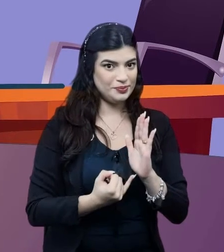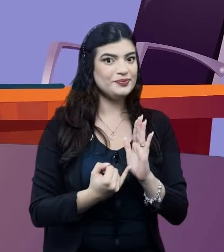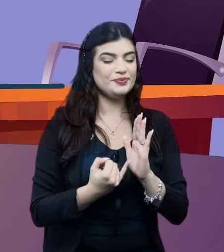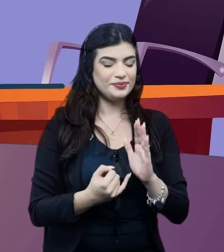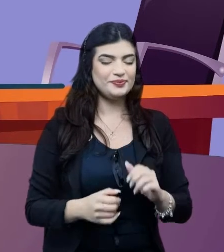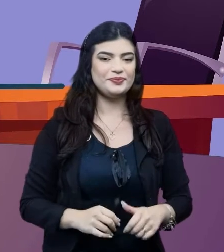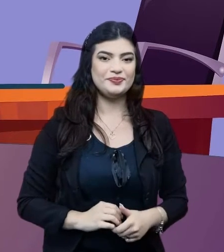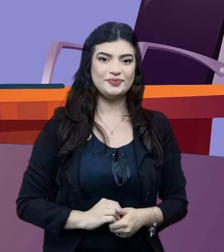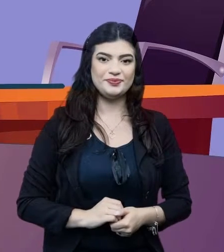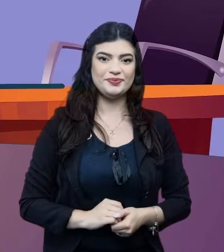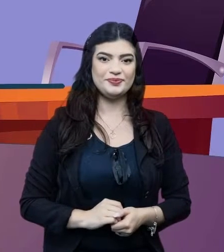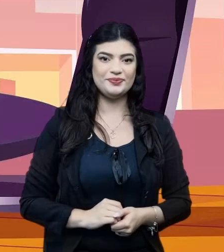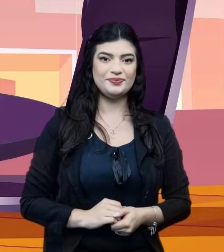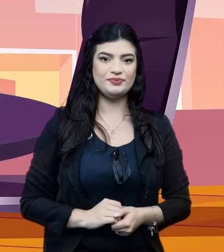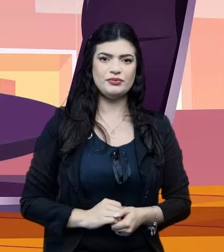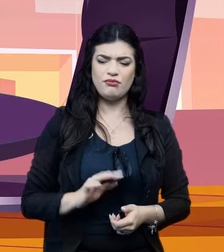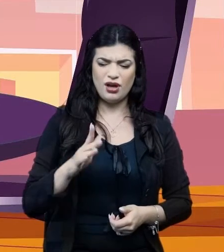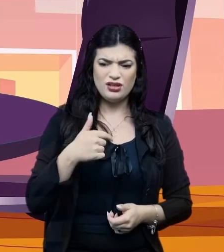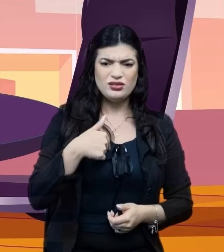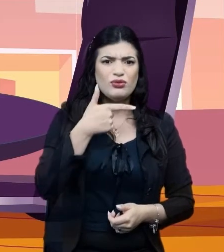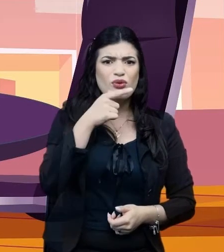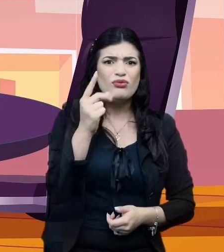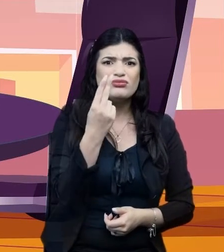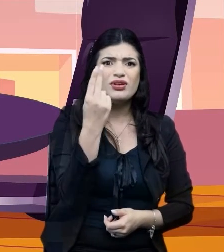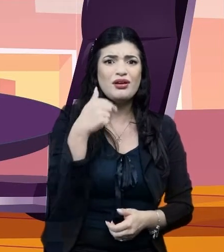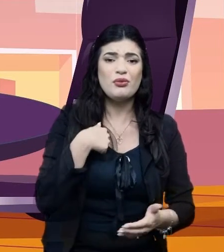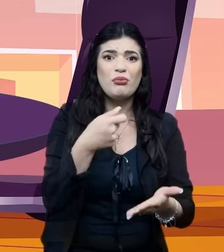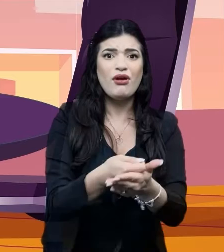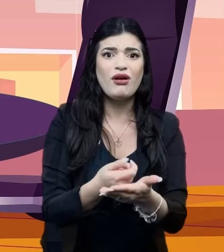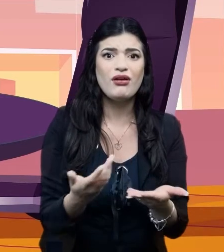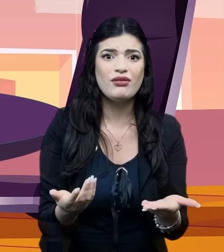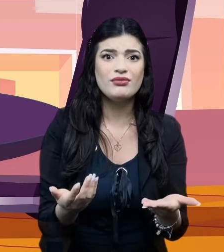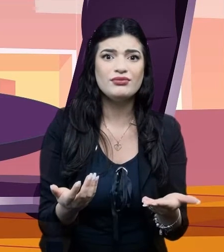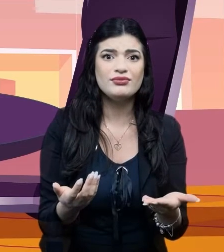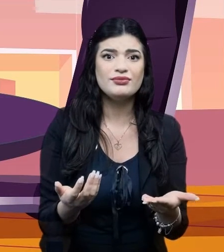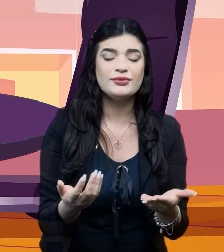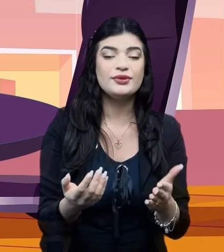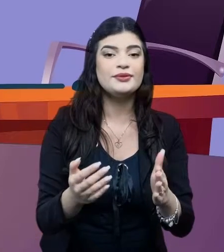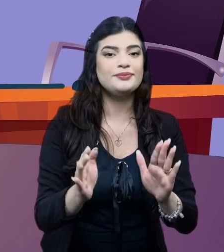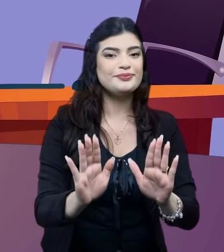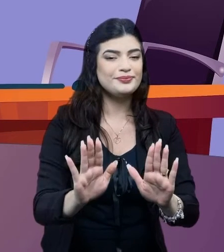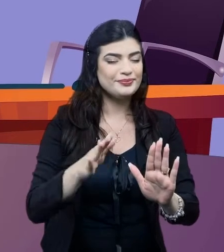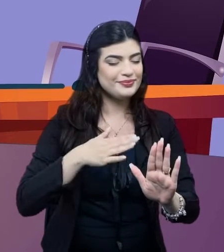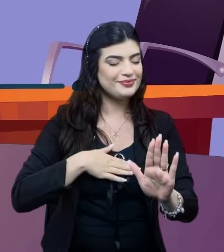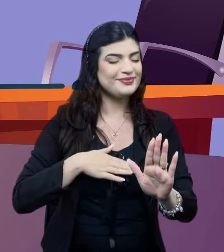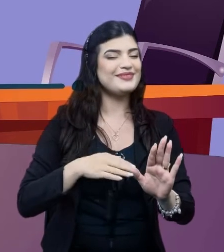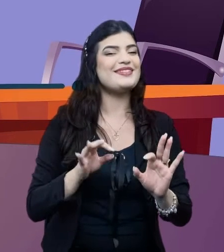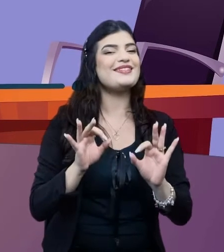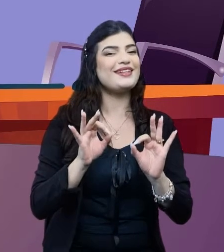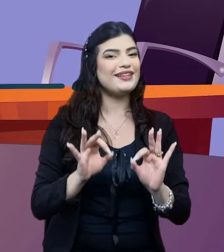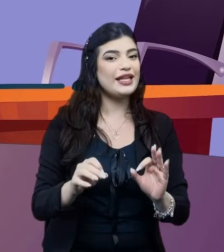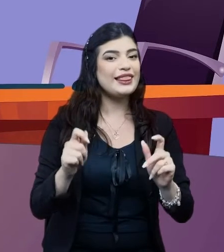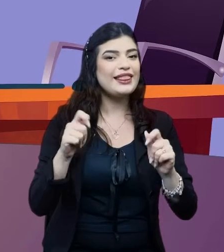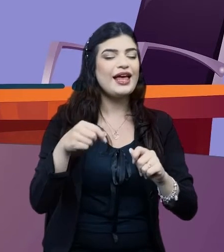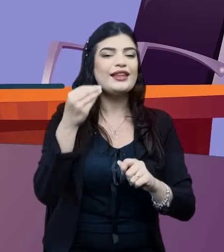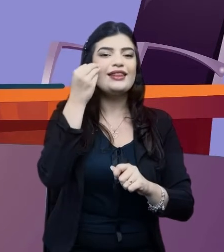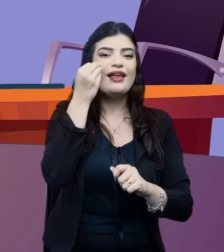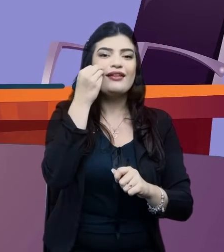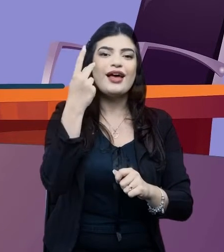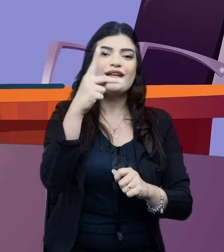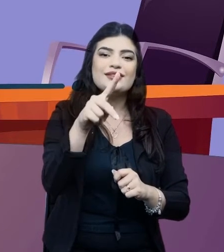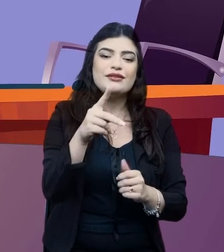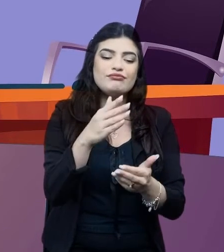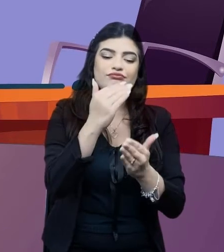impostos. Mas eu não vou conseguir pagar isso tudo. Tenho certeza de que podemos